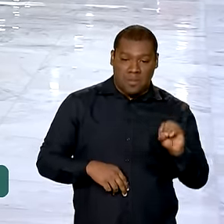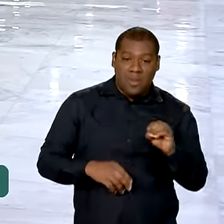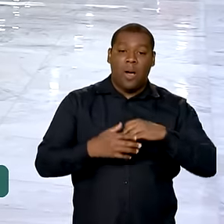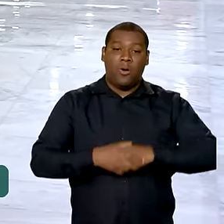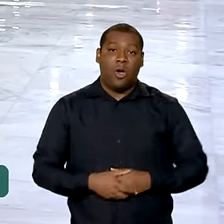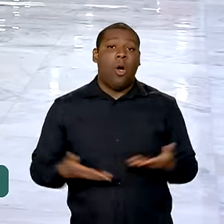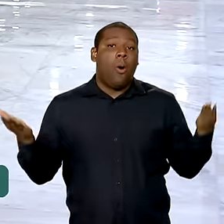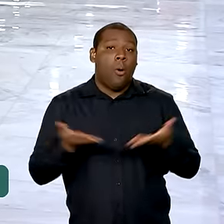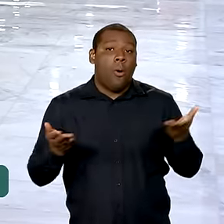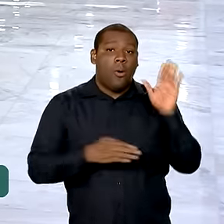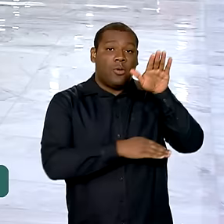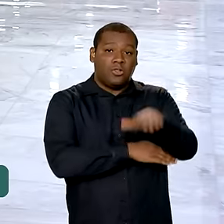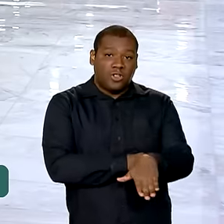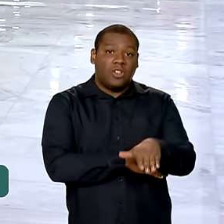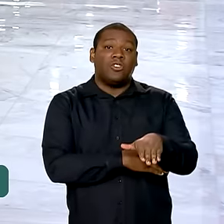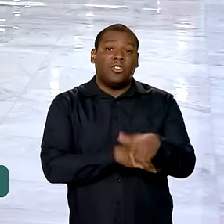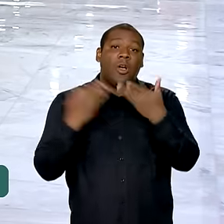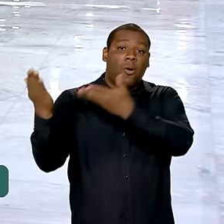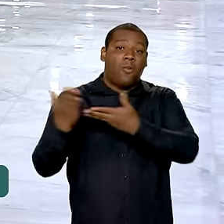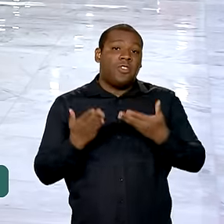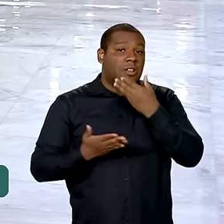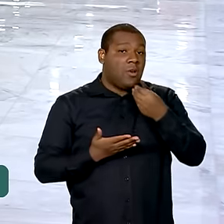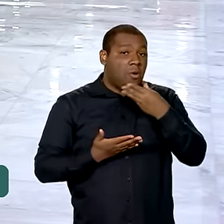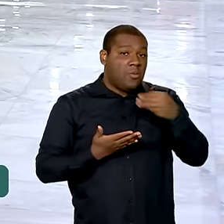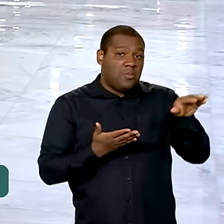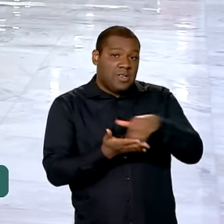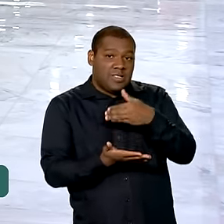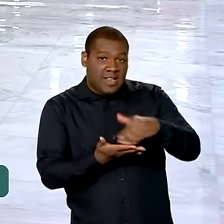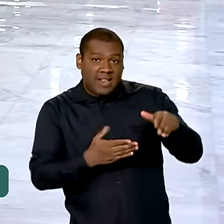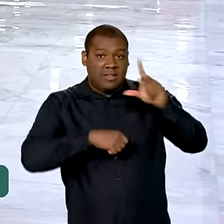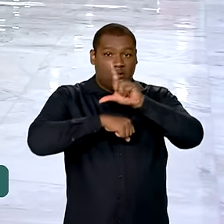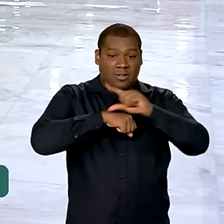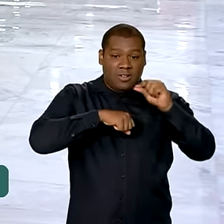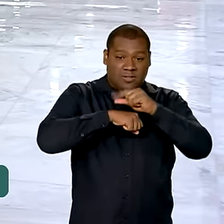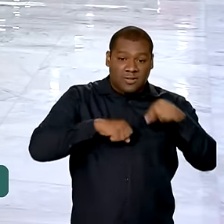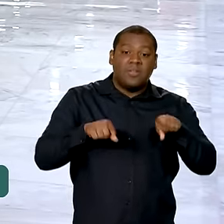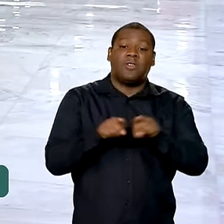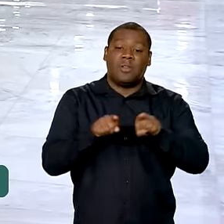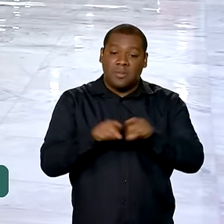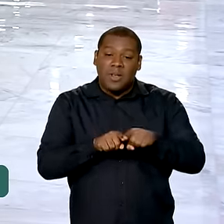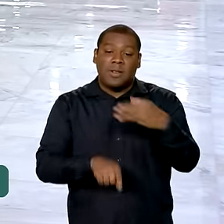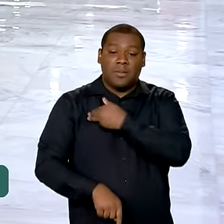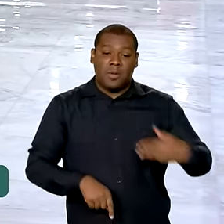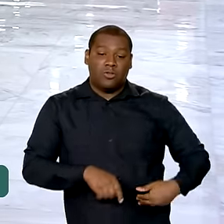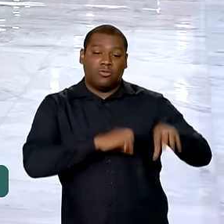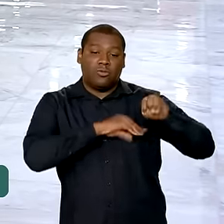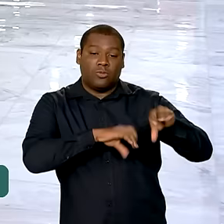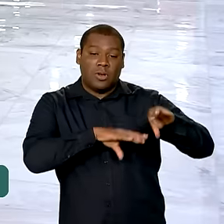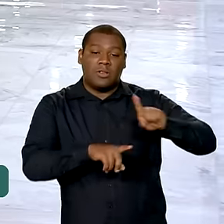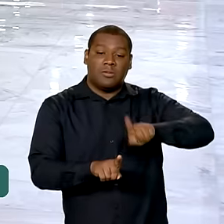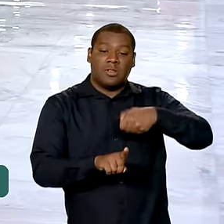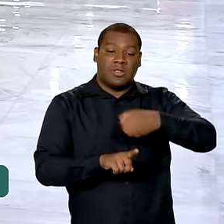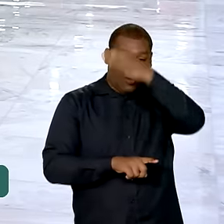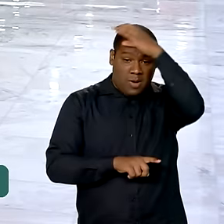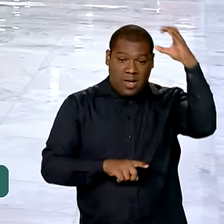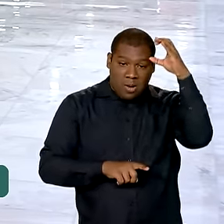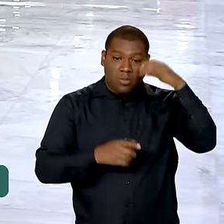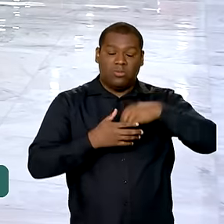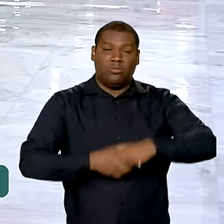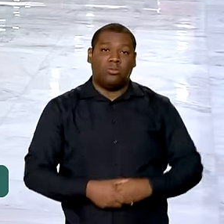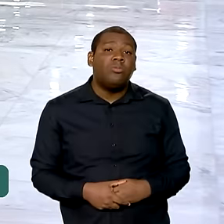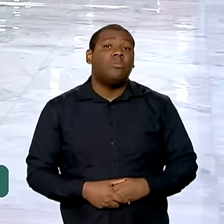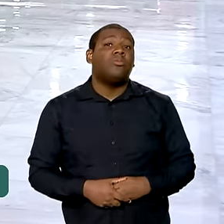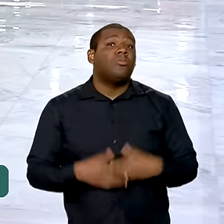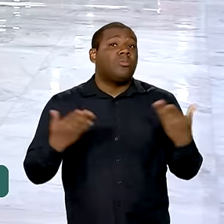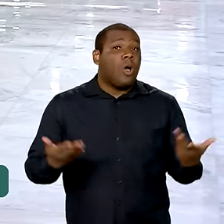Civil, o Wellington César Lima, e com o ministro da Educação, Camilo Santana. Bom, sobre a catástrofe no sul do